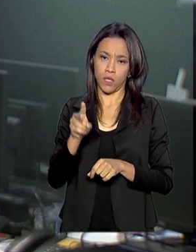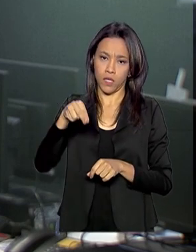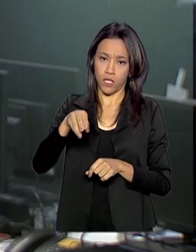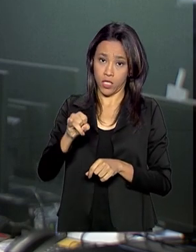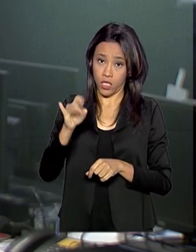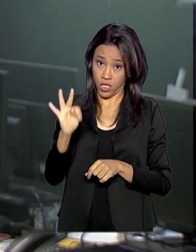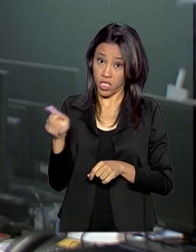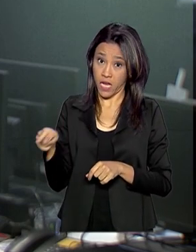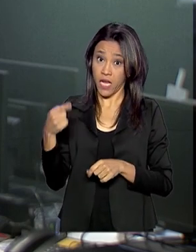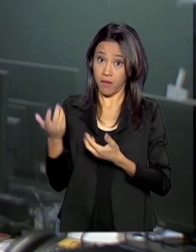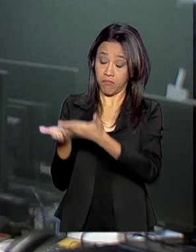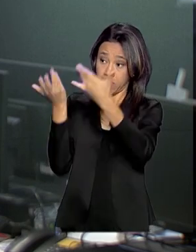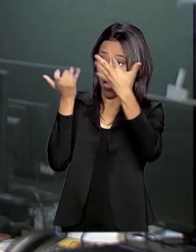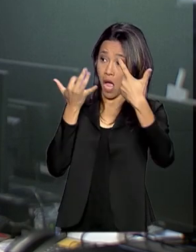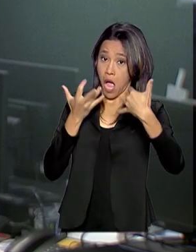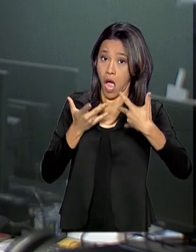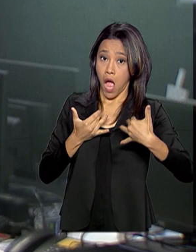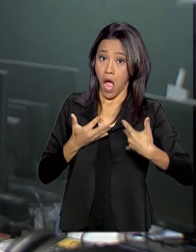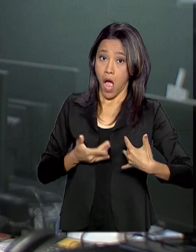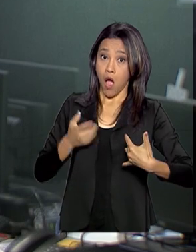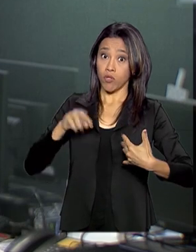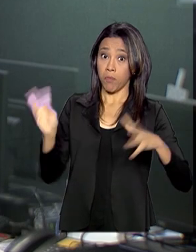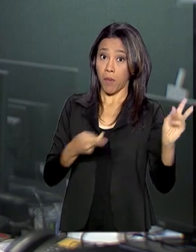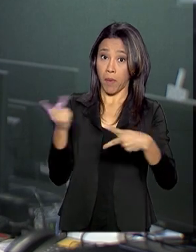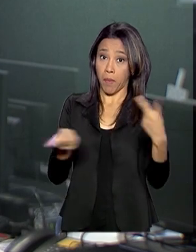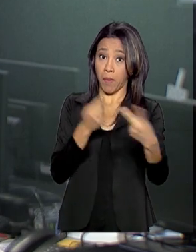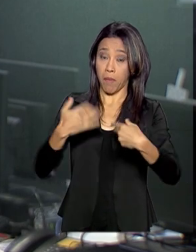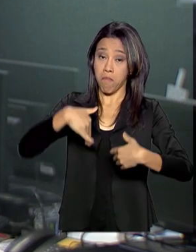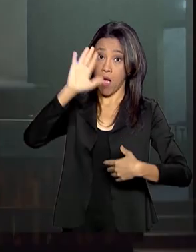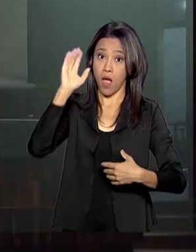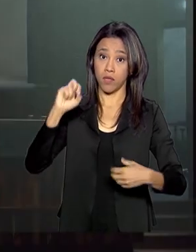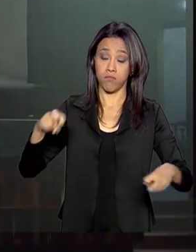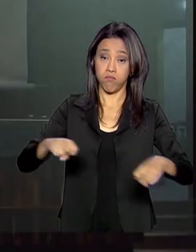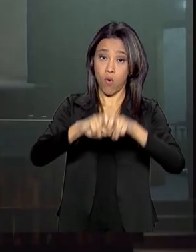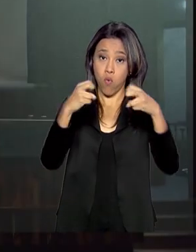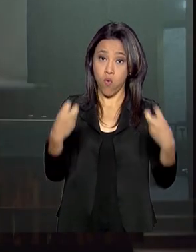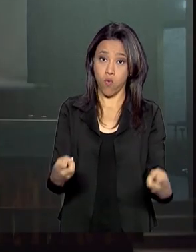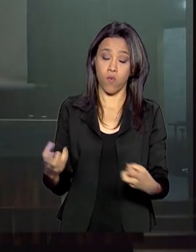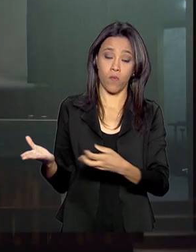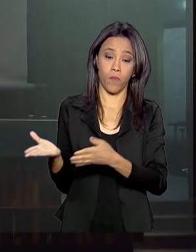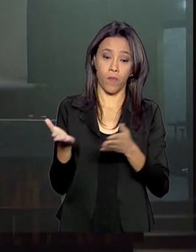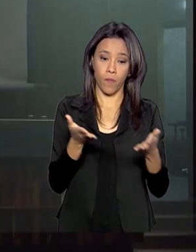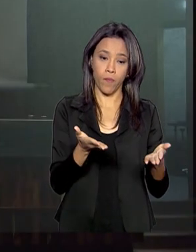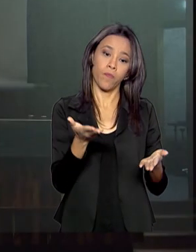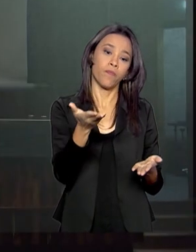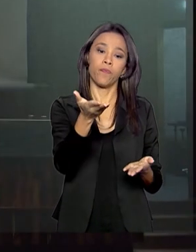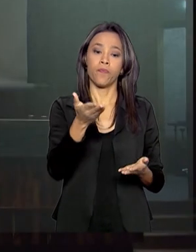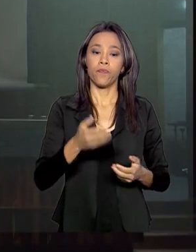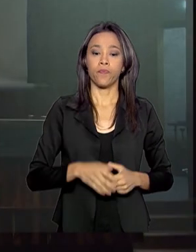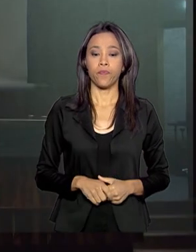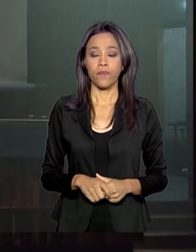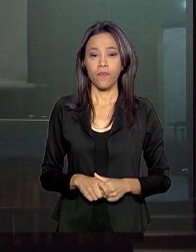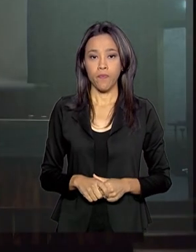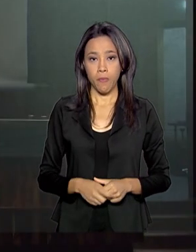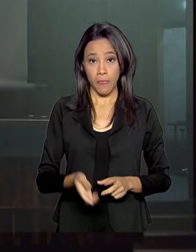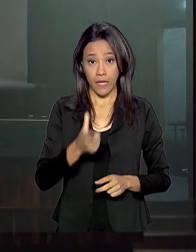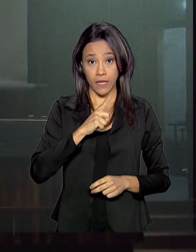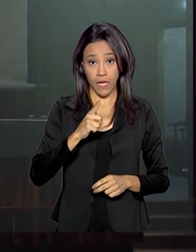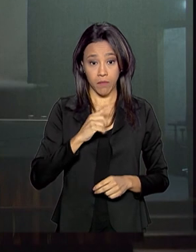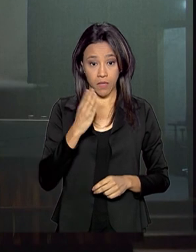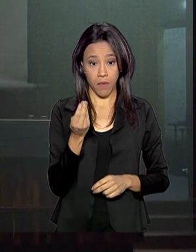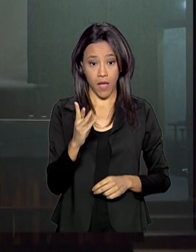maiores índices de acidentes no país. Veja só. Temos, por exemplo, a BR